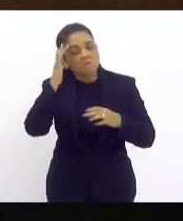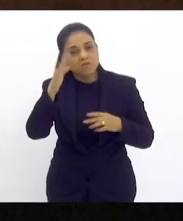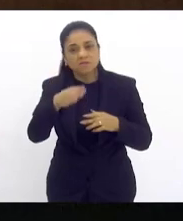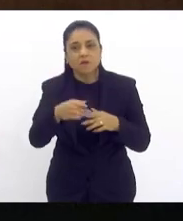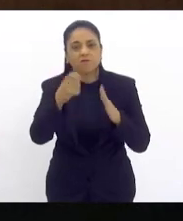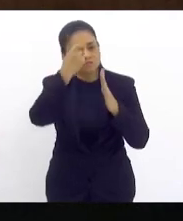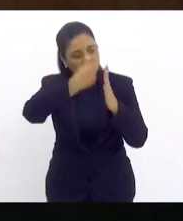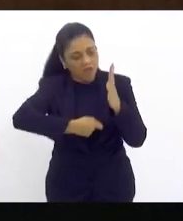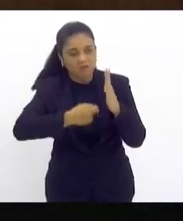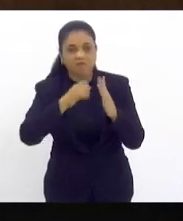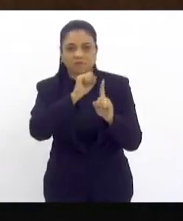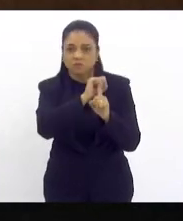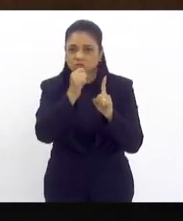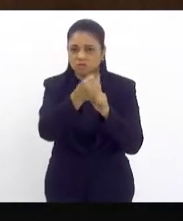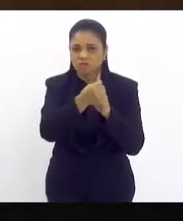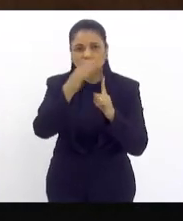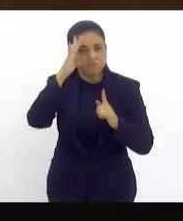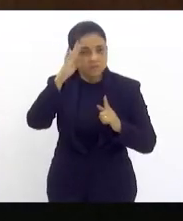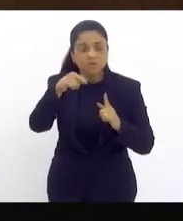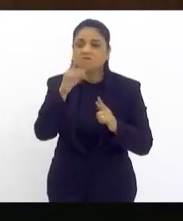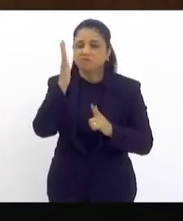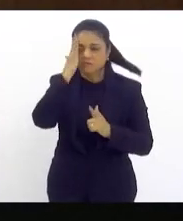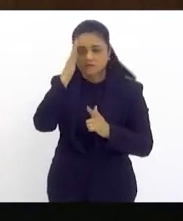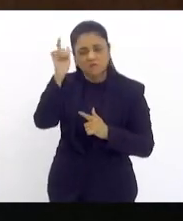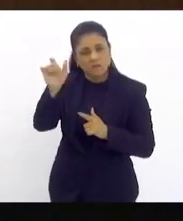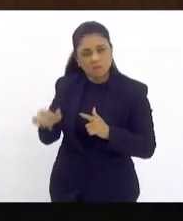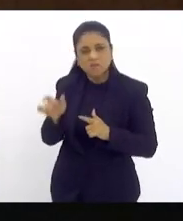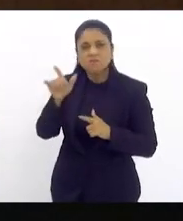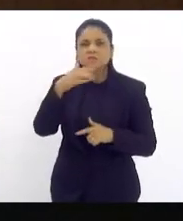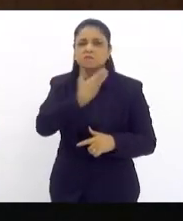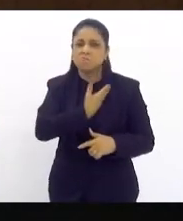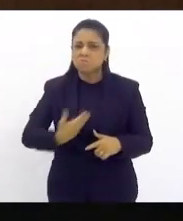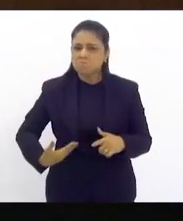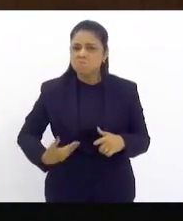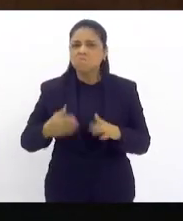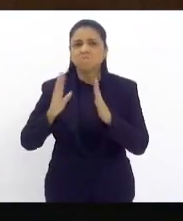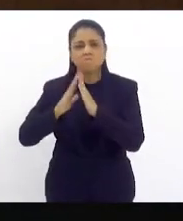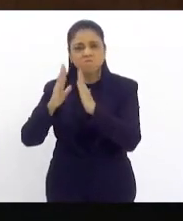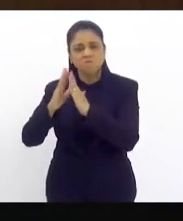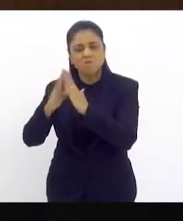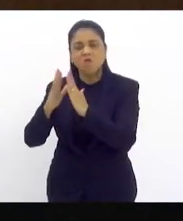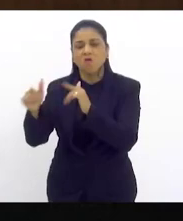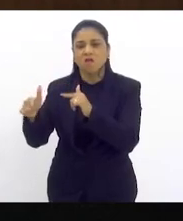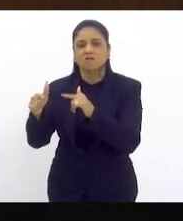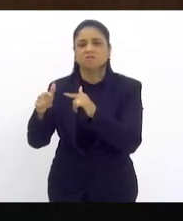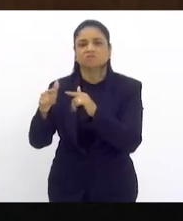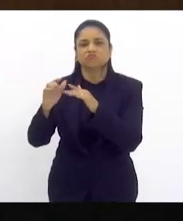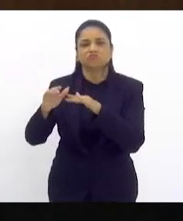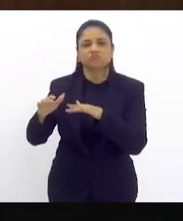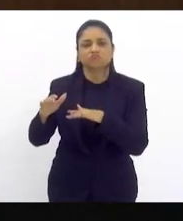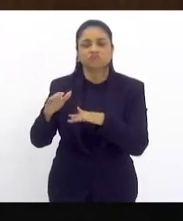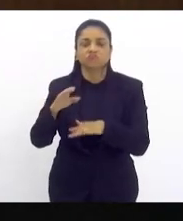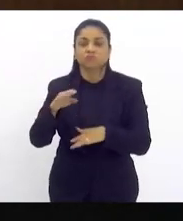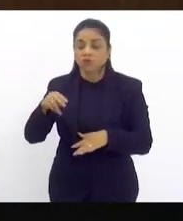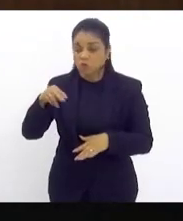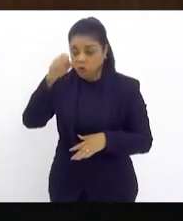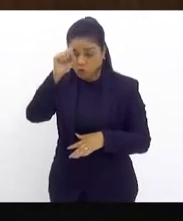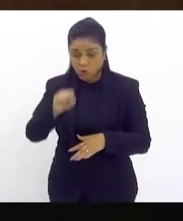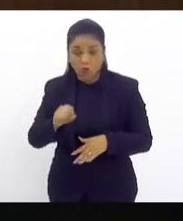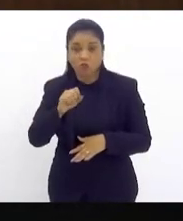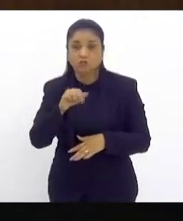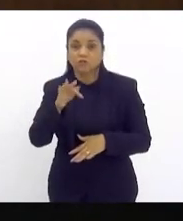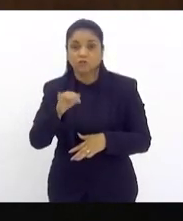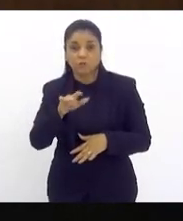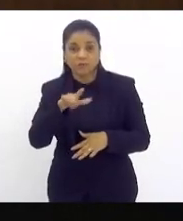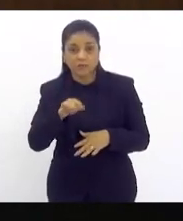O senhor mora no norte fluminense, o senhor deve saber, como outros deputados relataram, de que as empresas